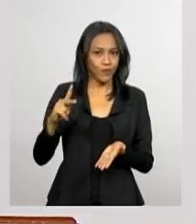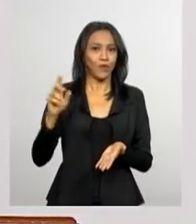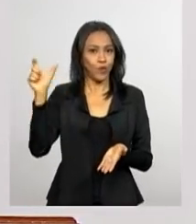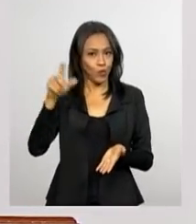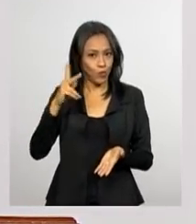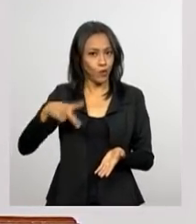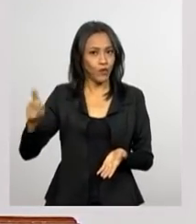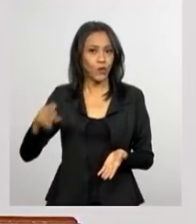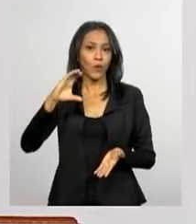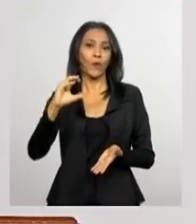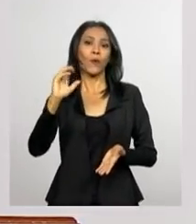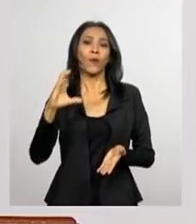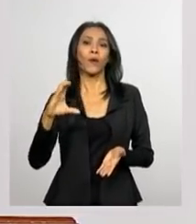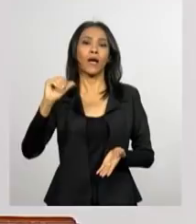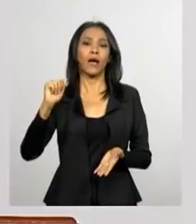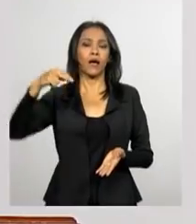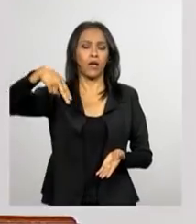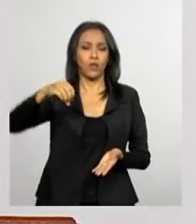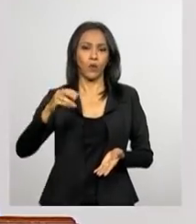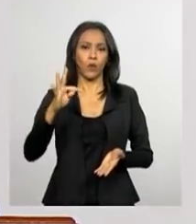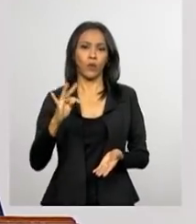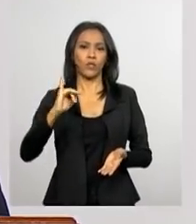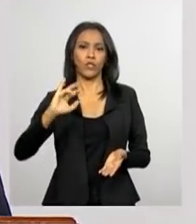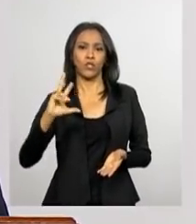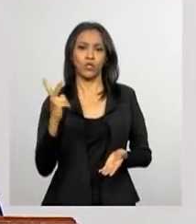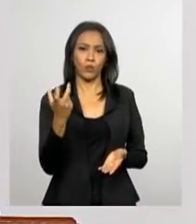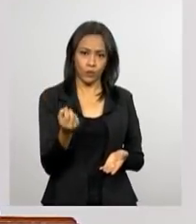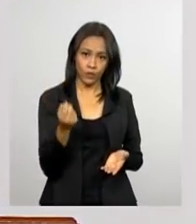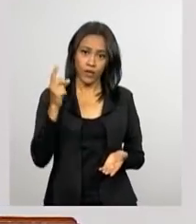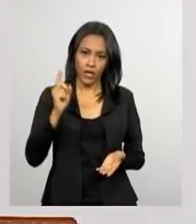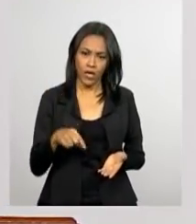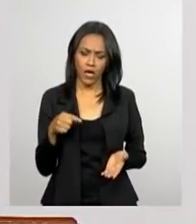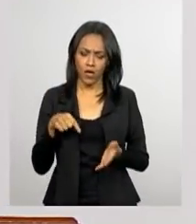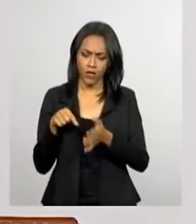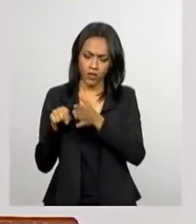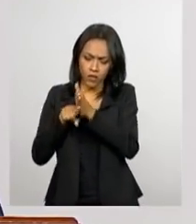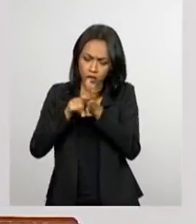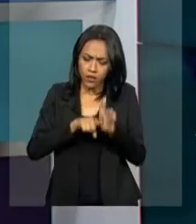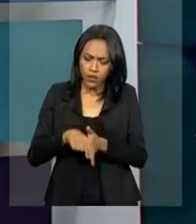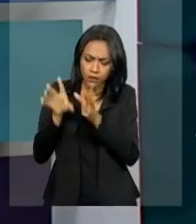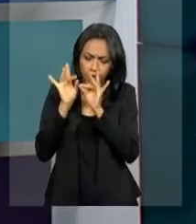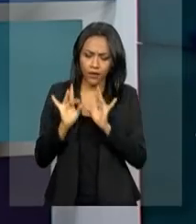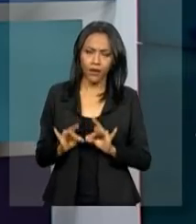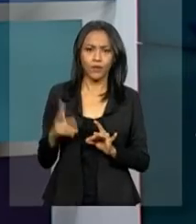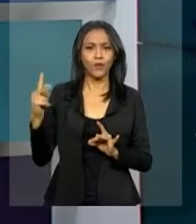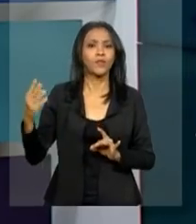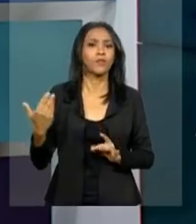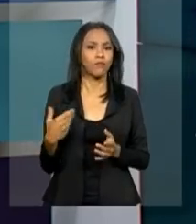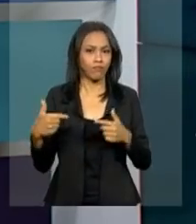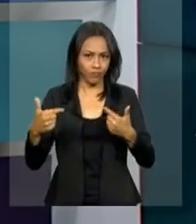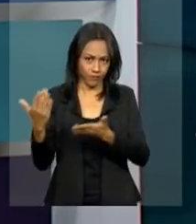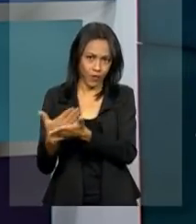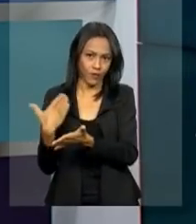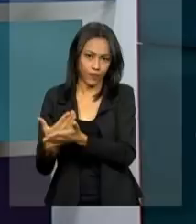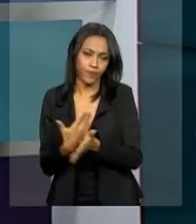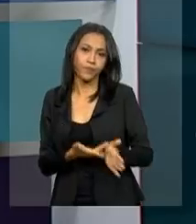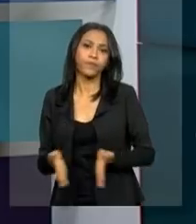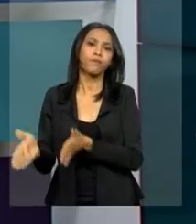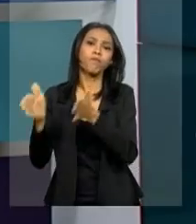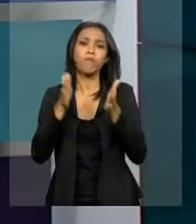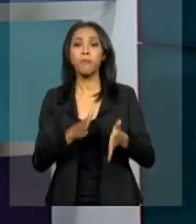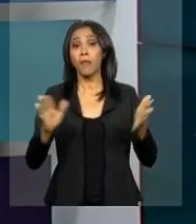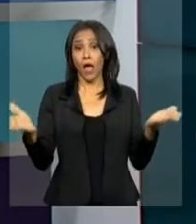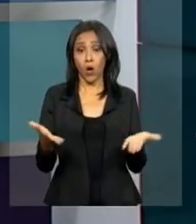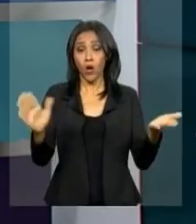versavam exatamente um exame acurado da sua obra. A partir de agora, alguns